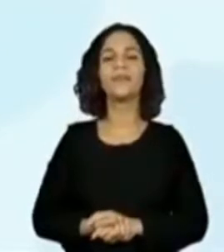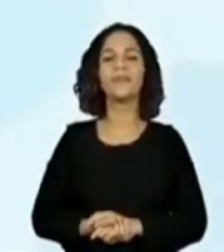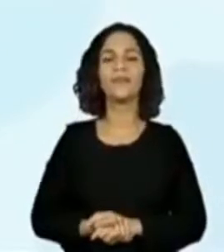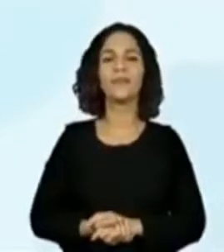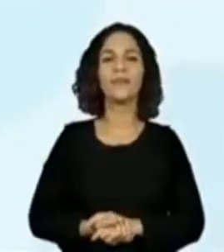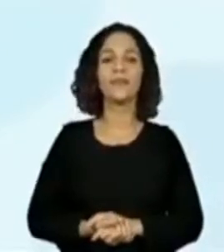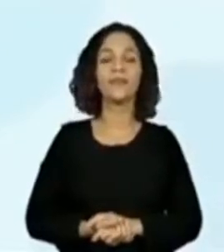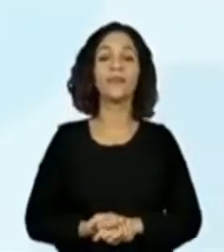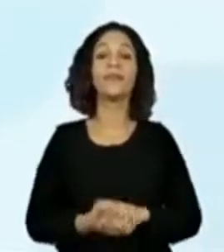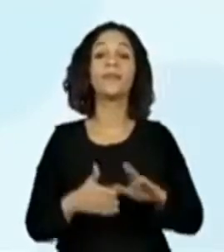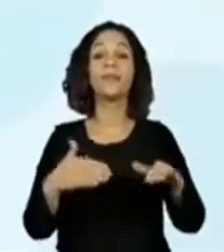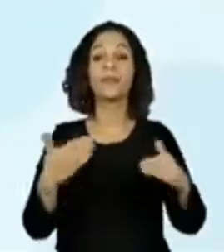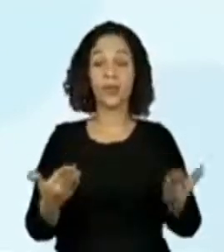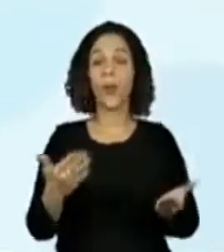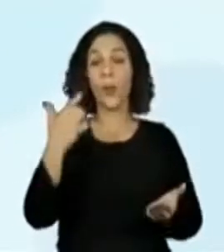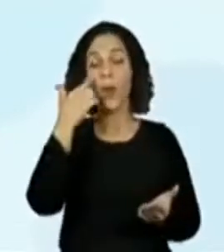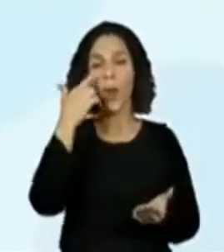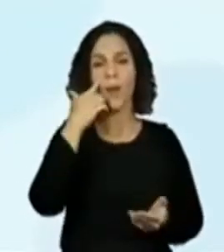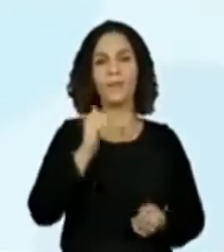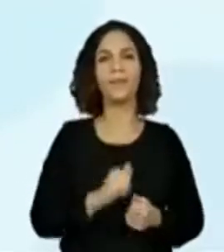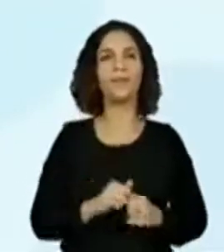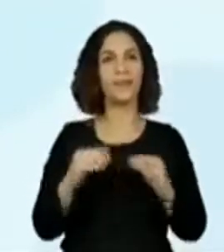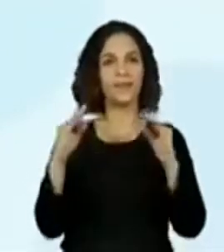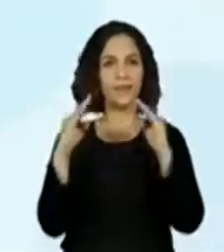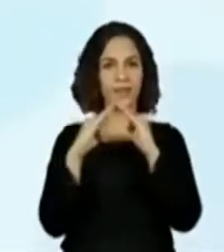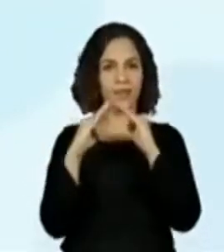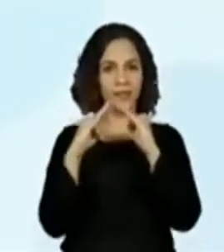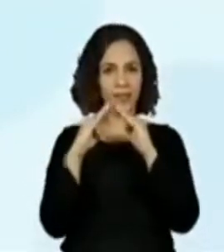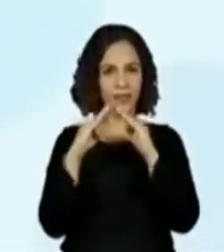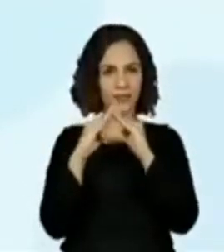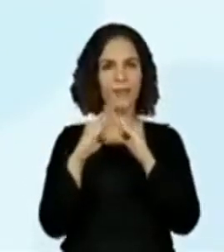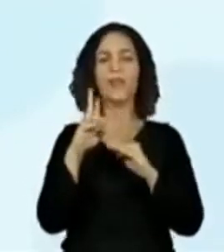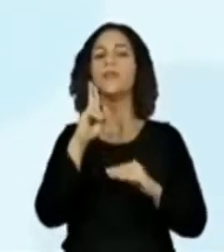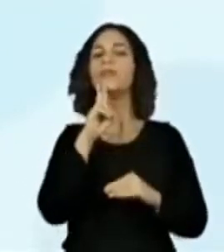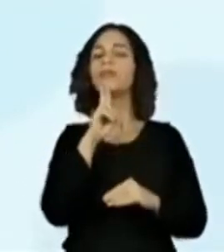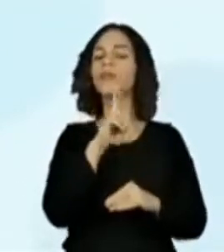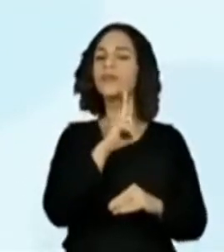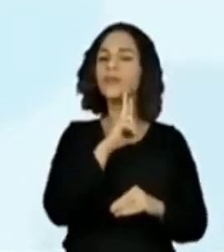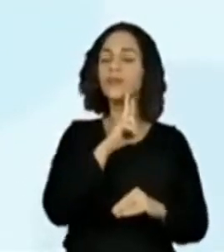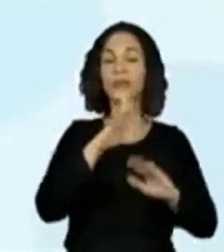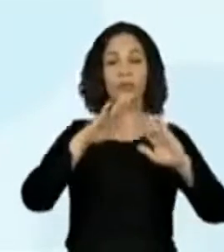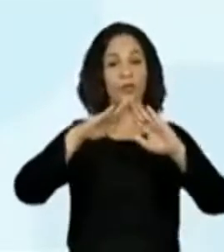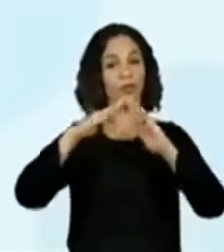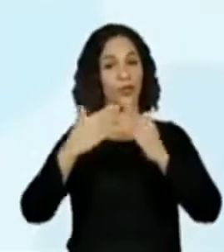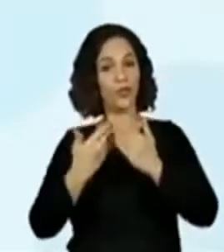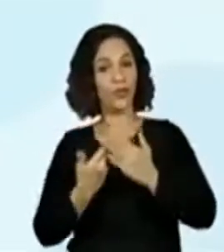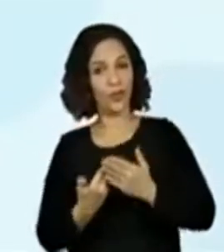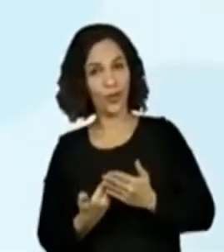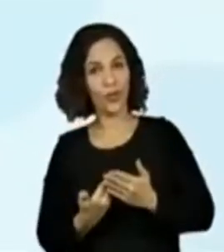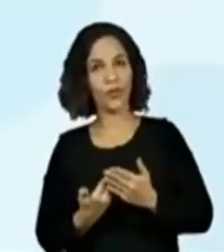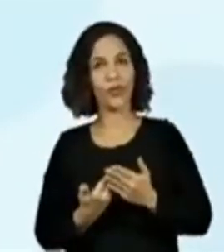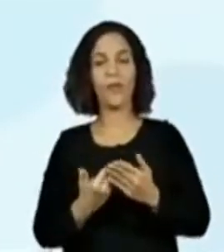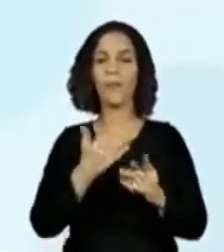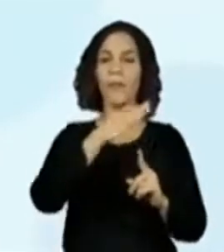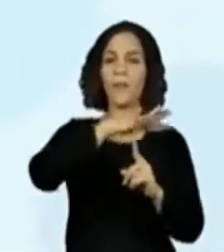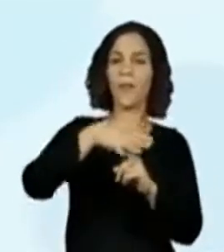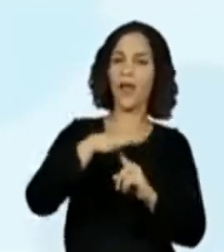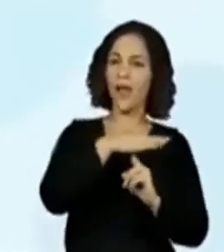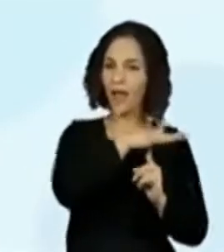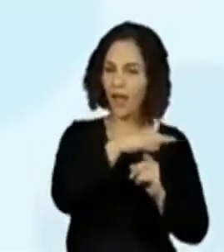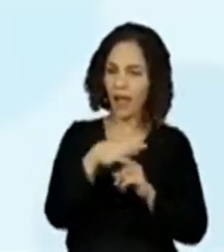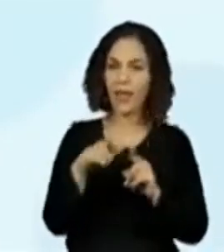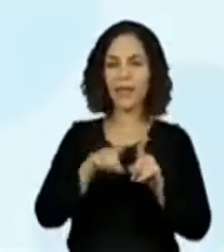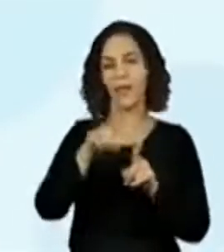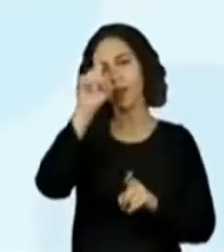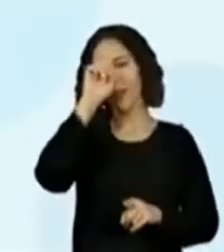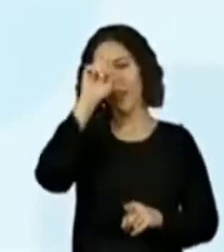Então, aqui nós temos a casa, o restaurante, a escola, o parque e o